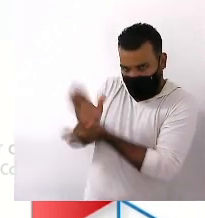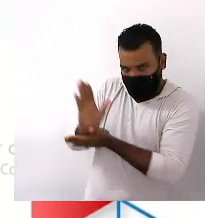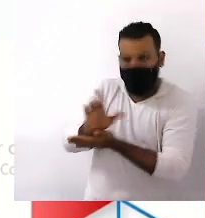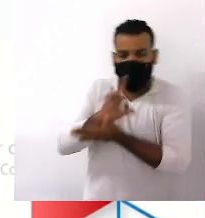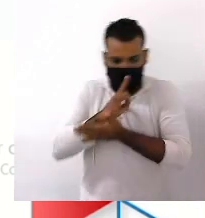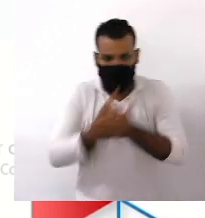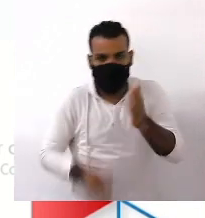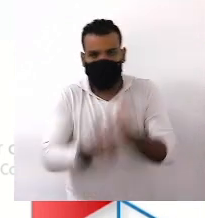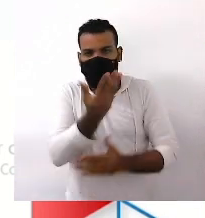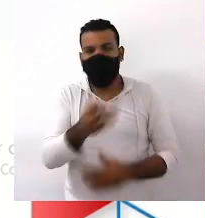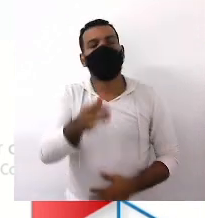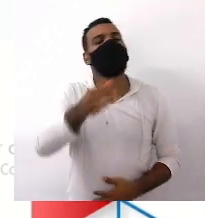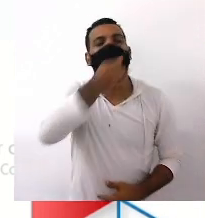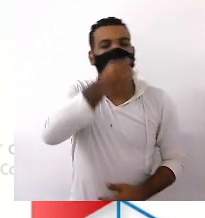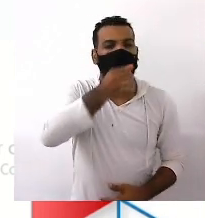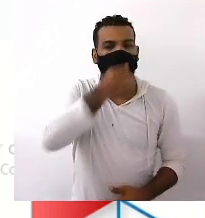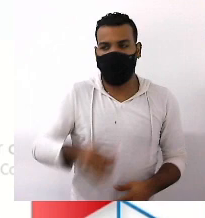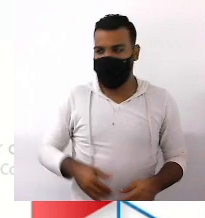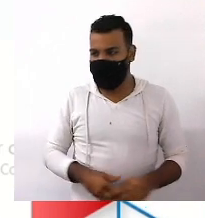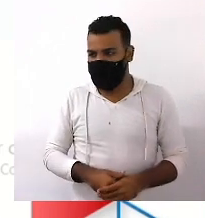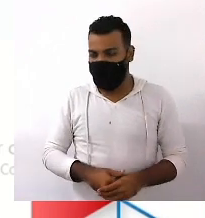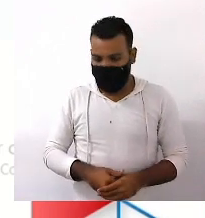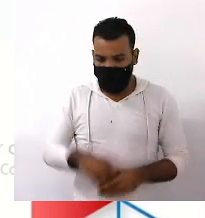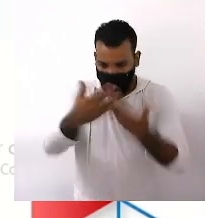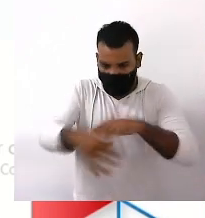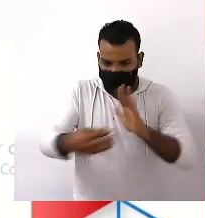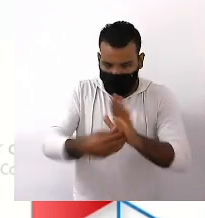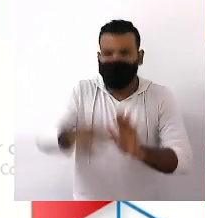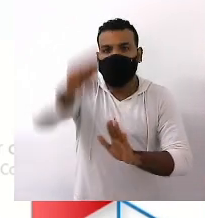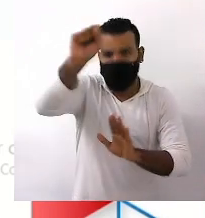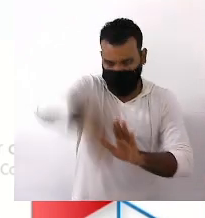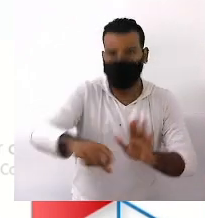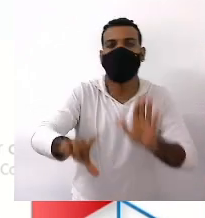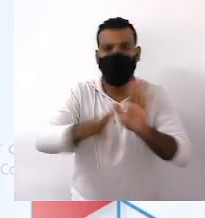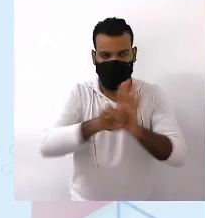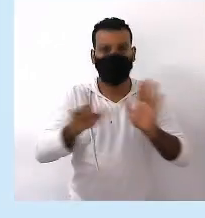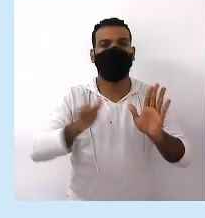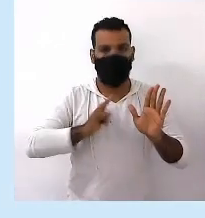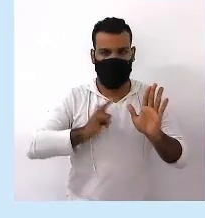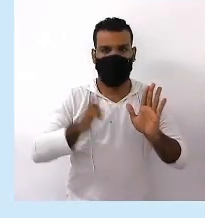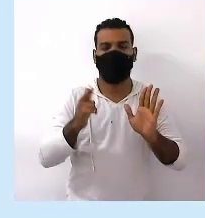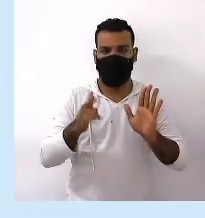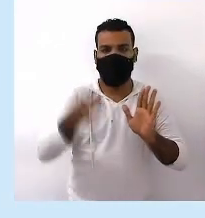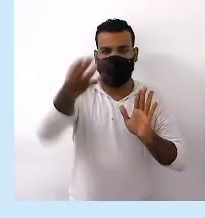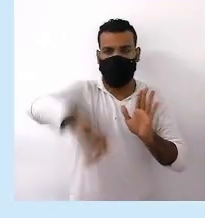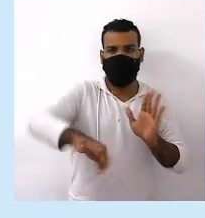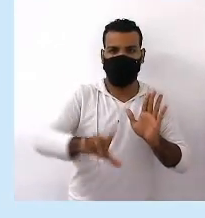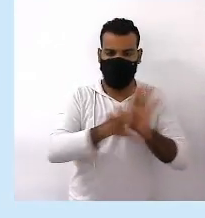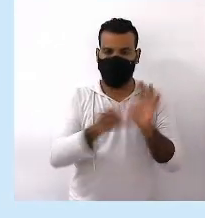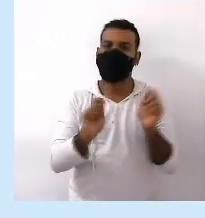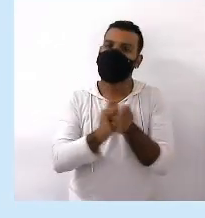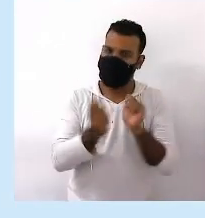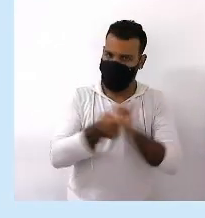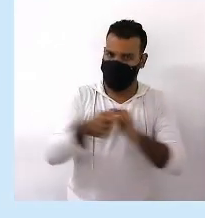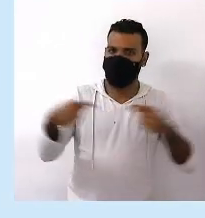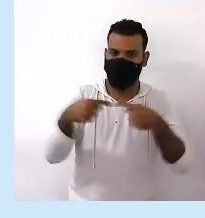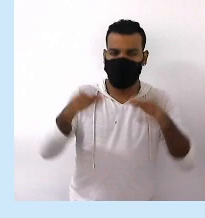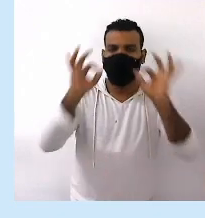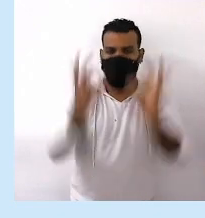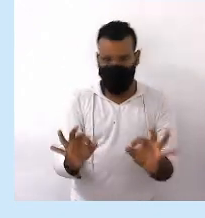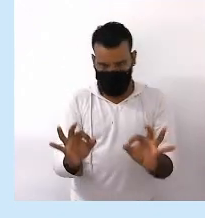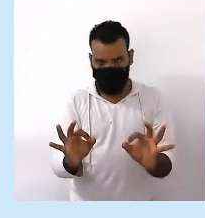origem Ou seja, esse concurso é legal O que significa? Esse concurso está adequado à lei